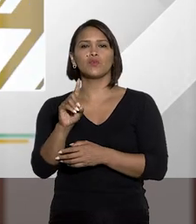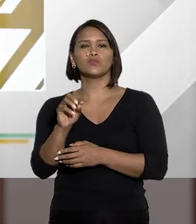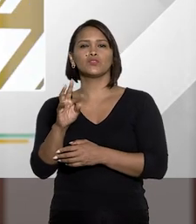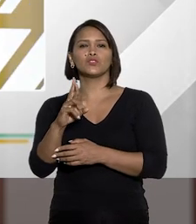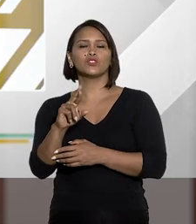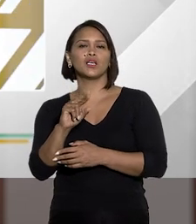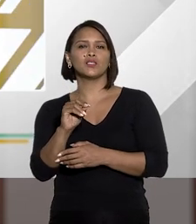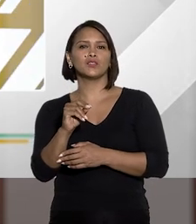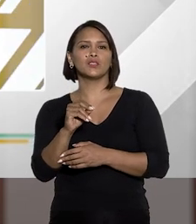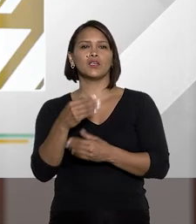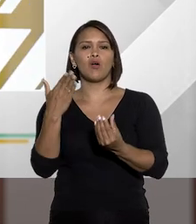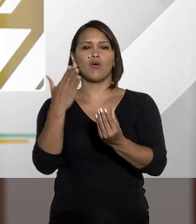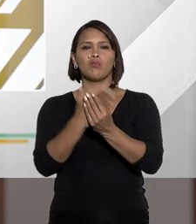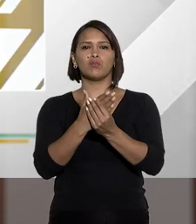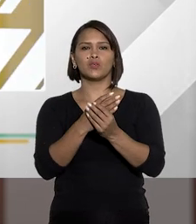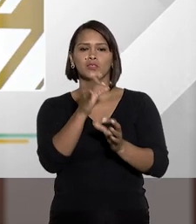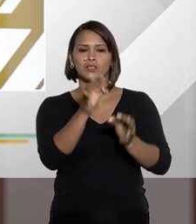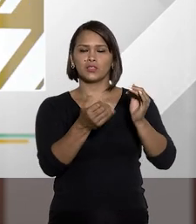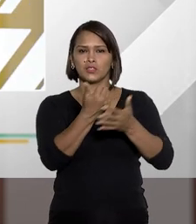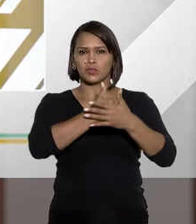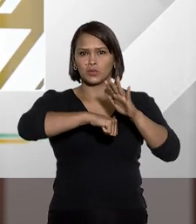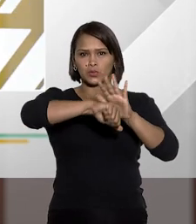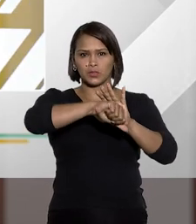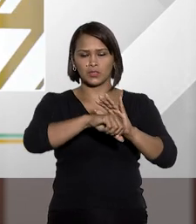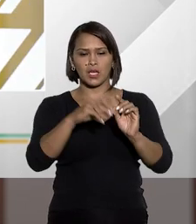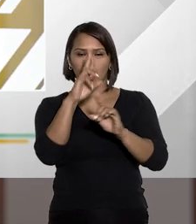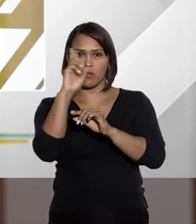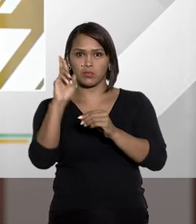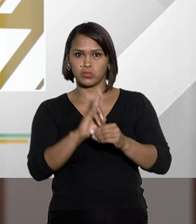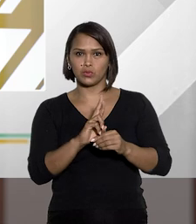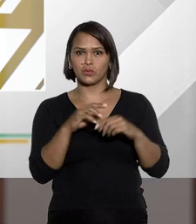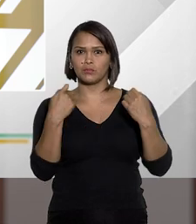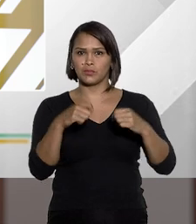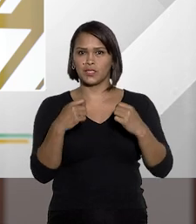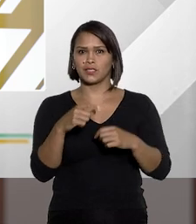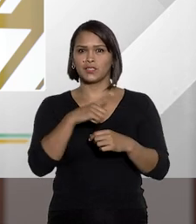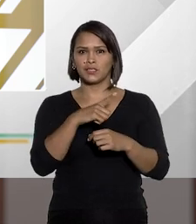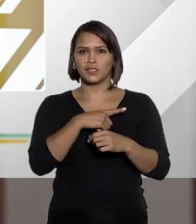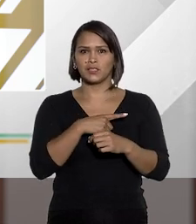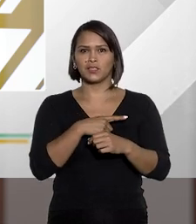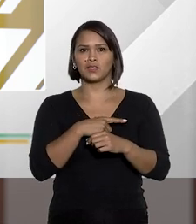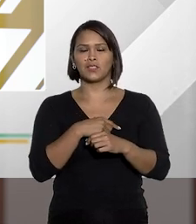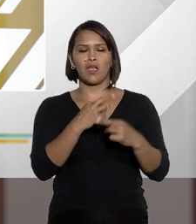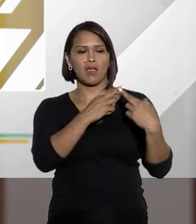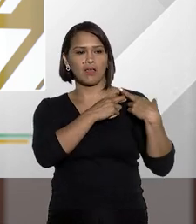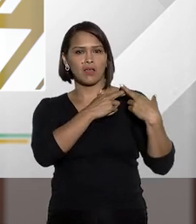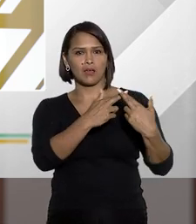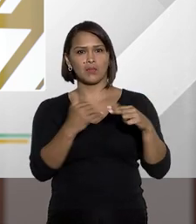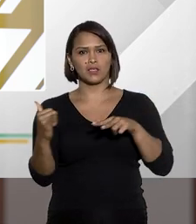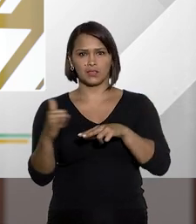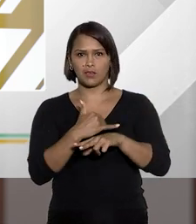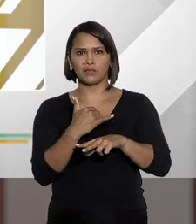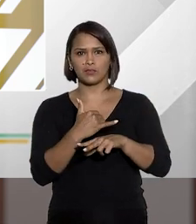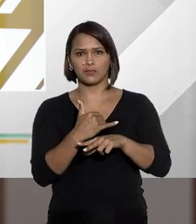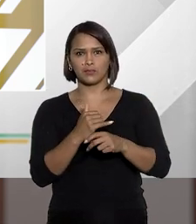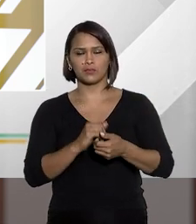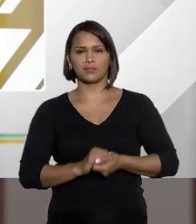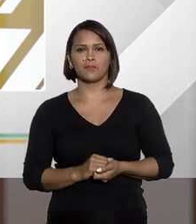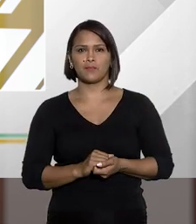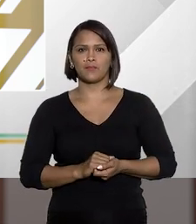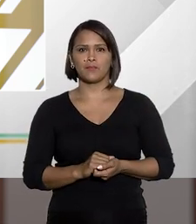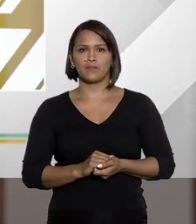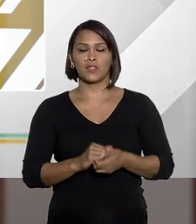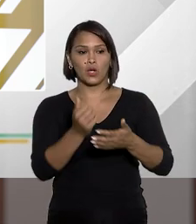Rogério, e para o processamento dos crimes de abuso de autoridade, é necessário que haja a representação da vítima?